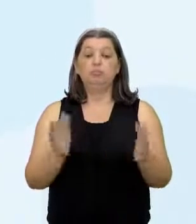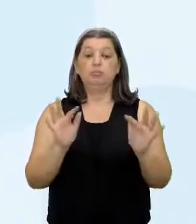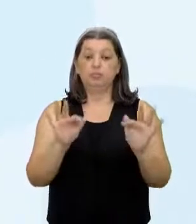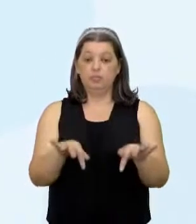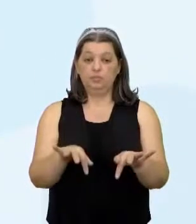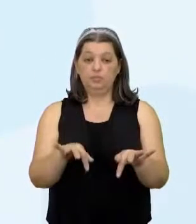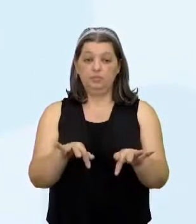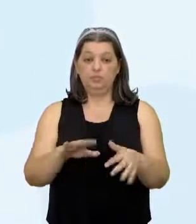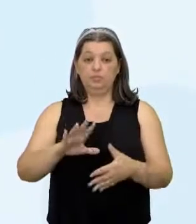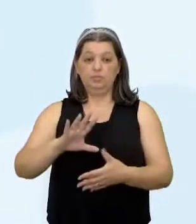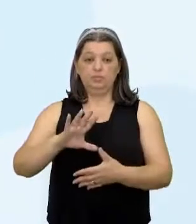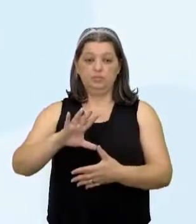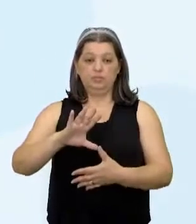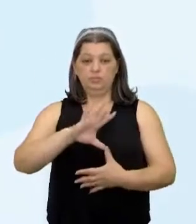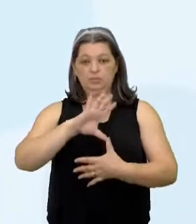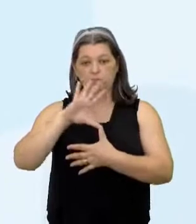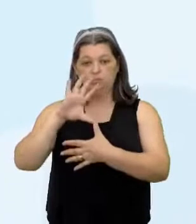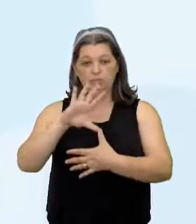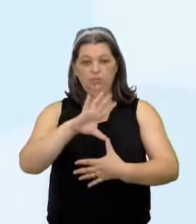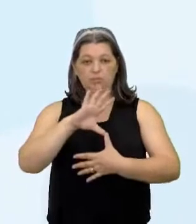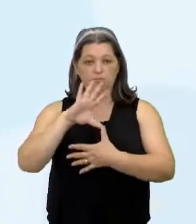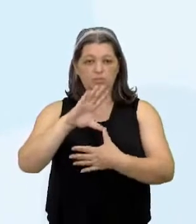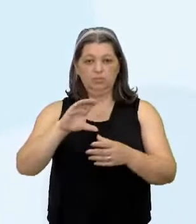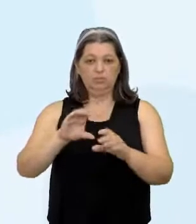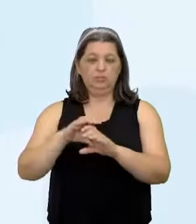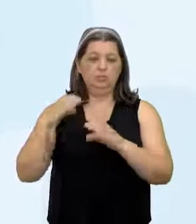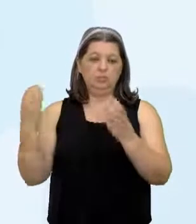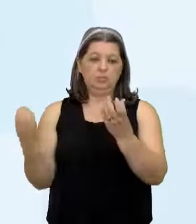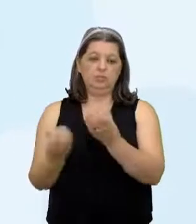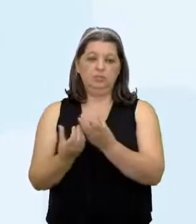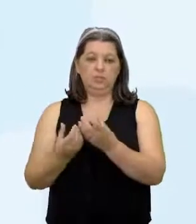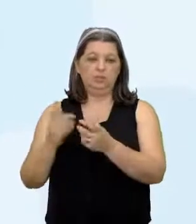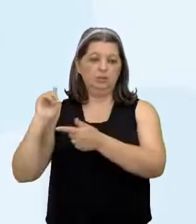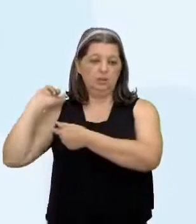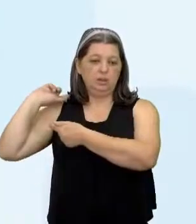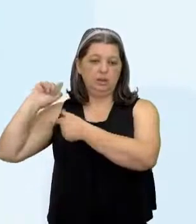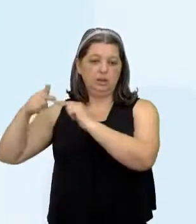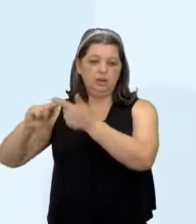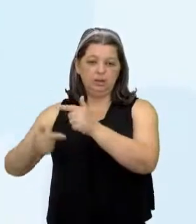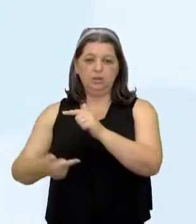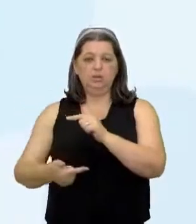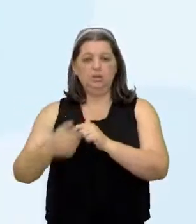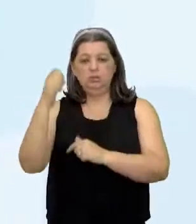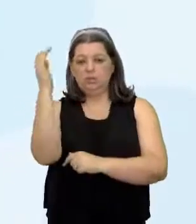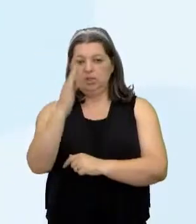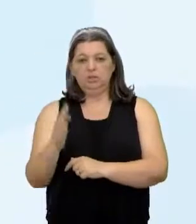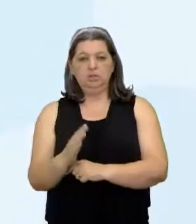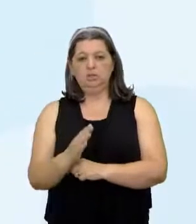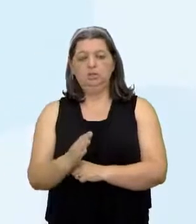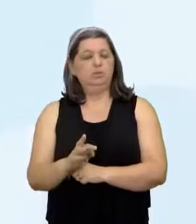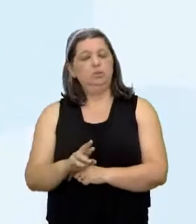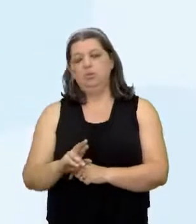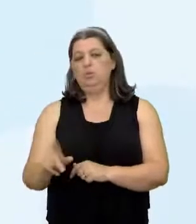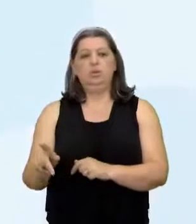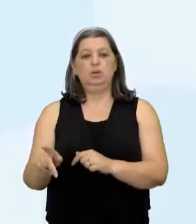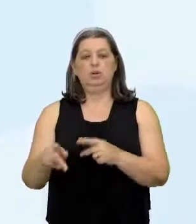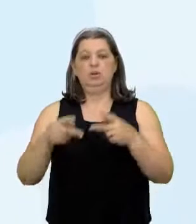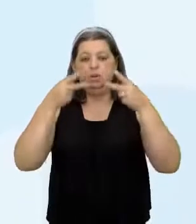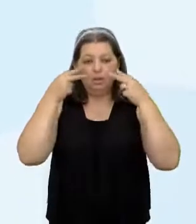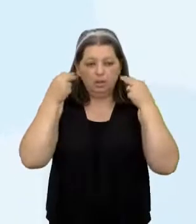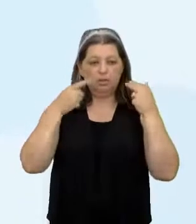Um mapa Comunidades tradicionais do Brasil Aquelas que não são tradicionalmente indígenas Então nós temos